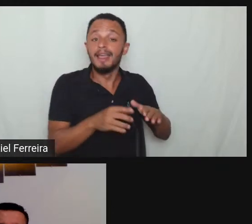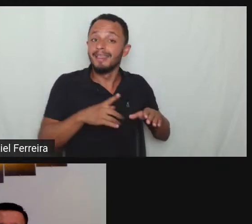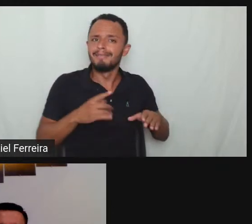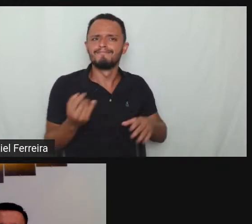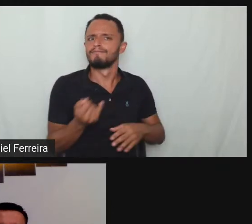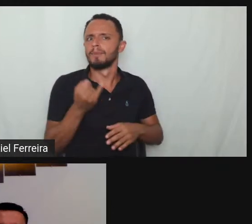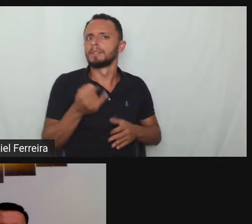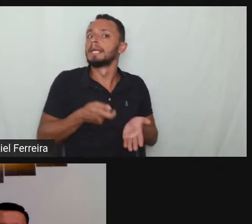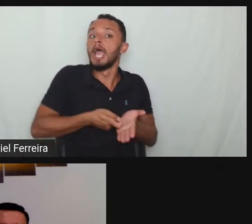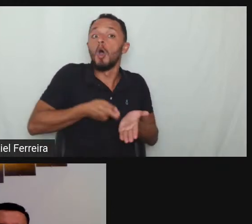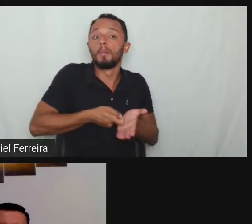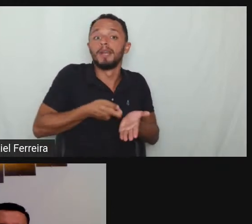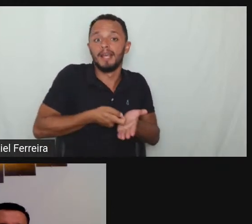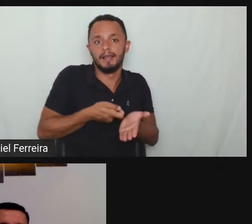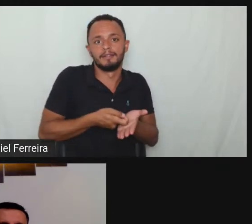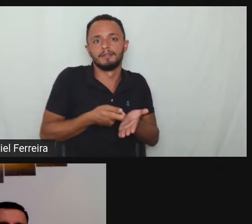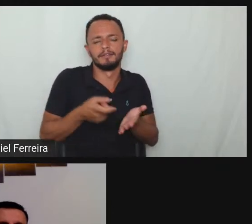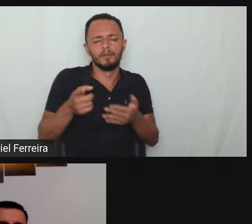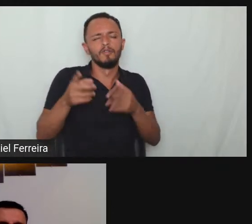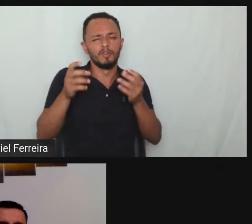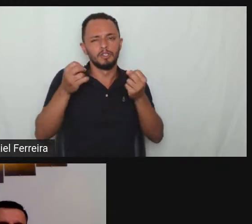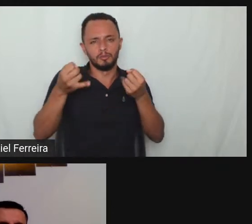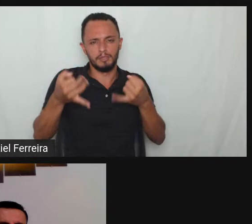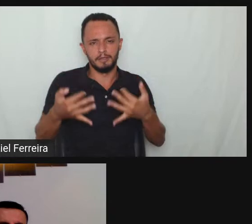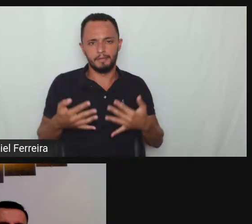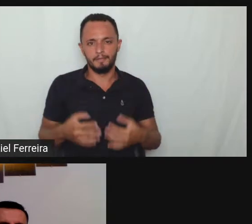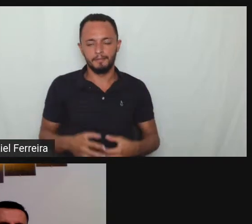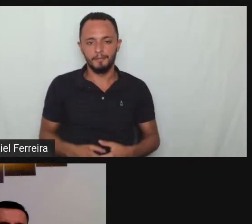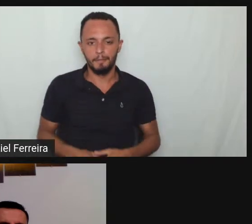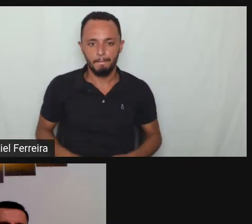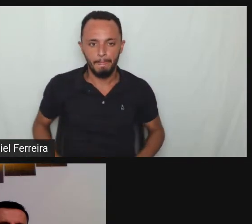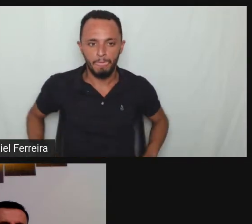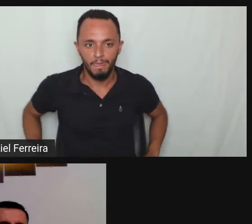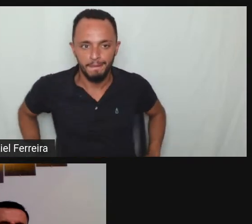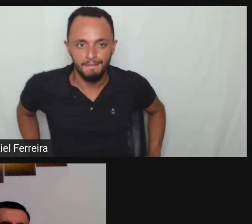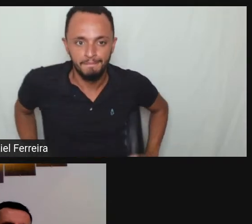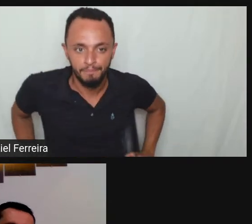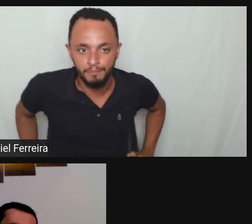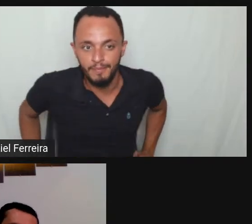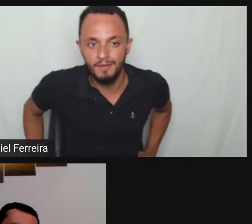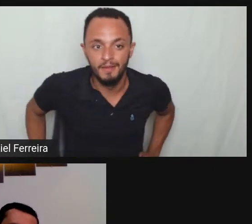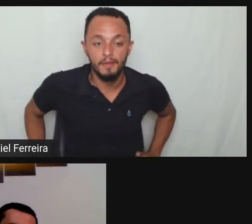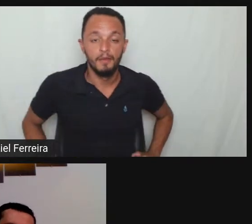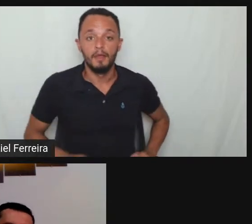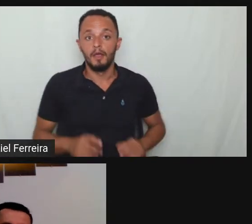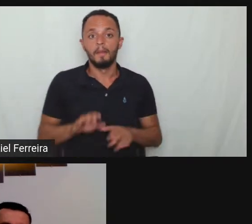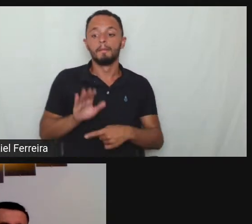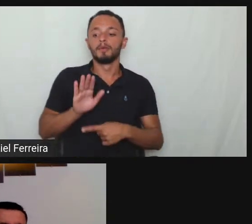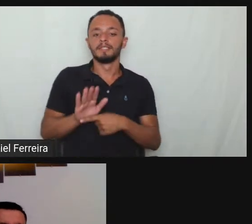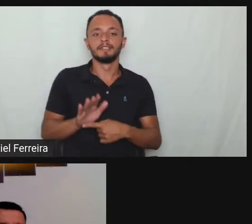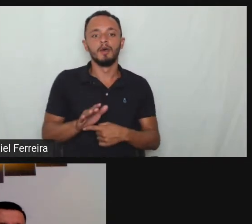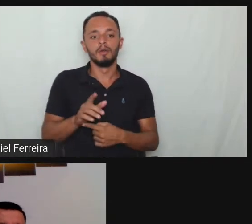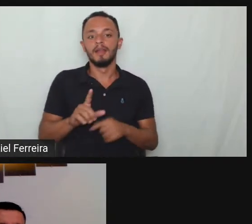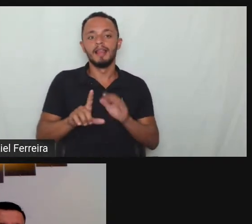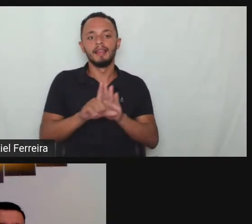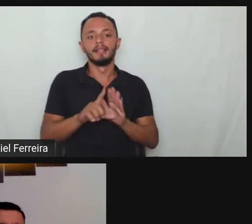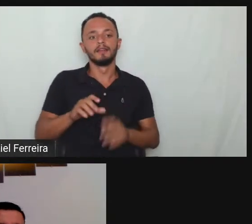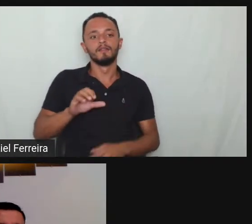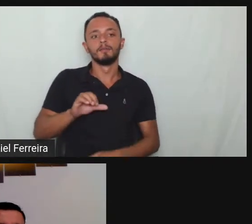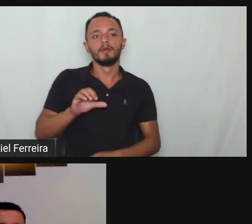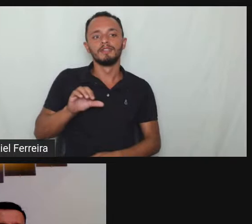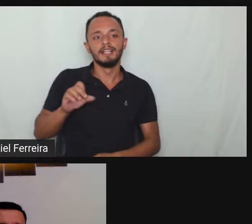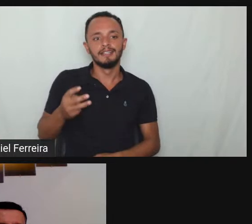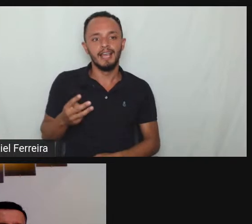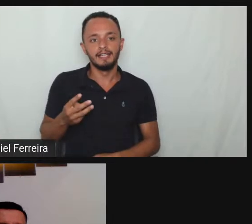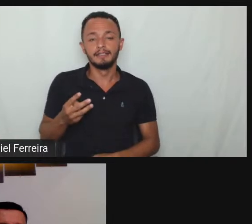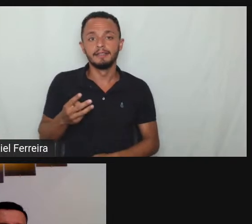isso para pessoal aqui melhor é que a proteção que a gente tem no artigo 43 eu só fica perguntando pode ser